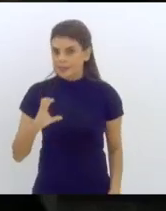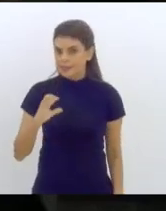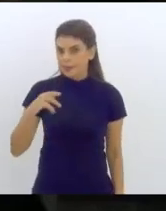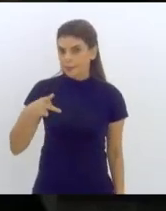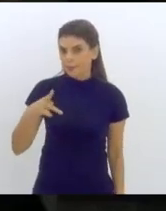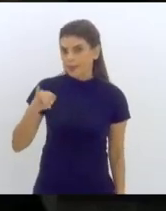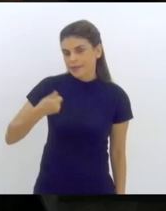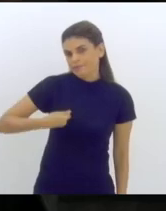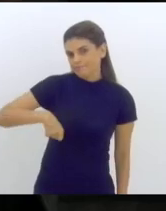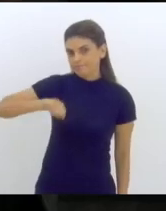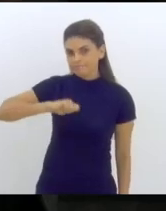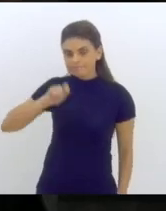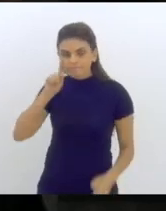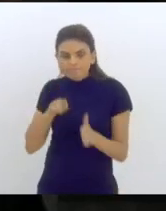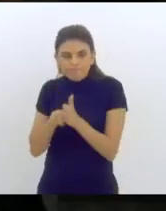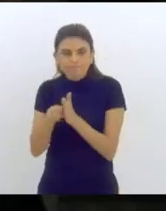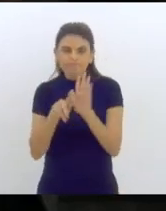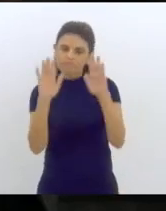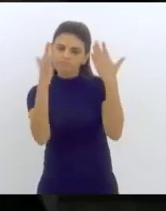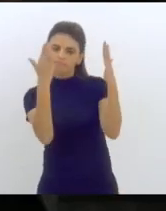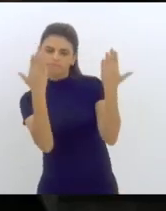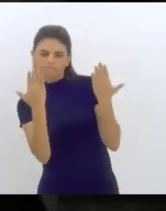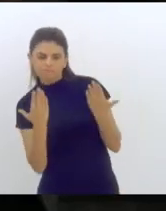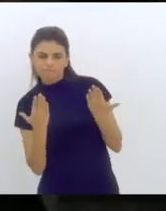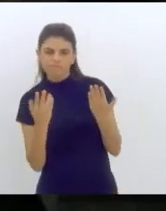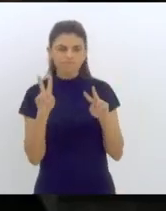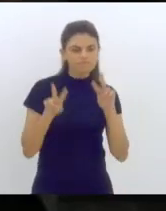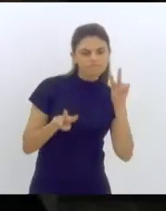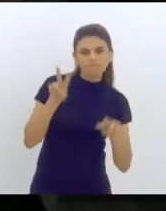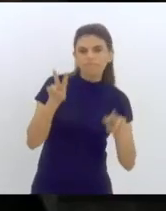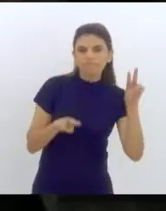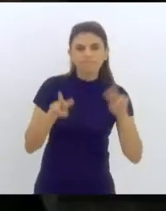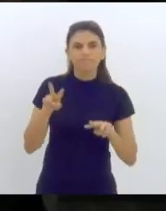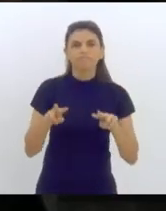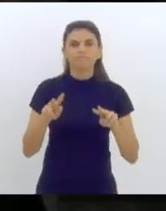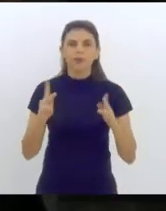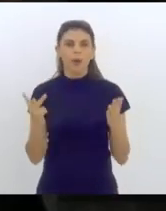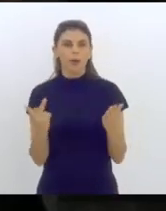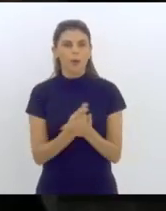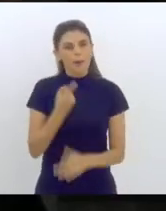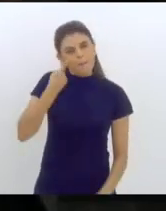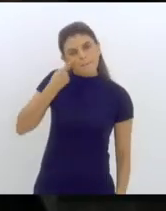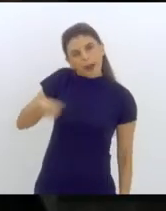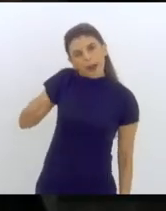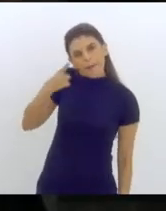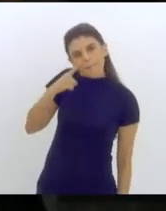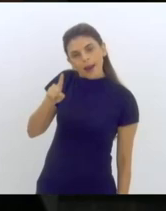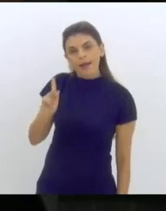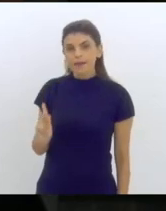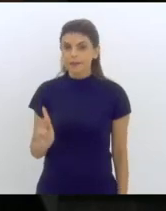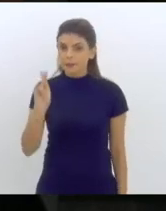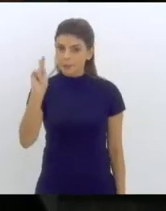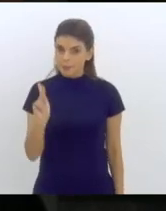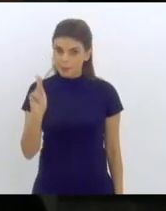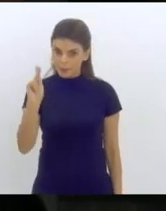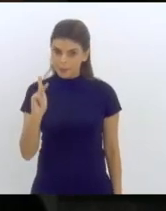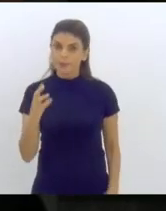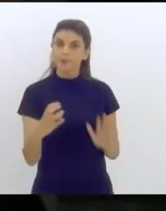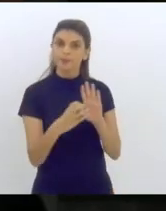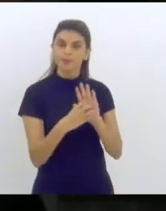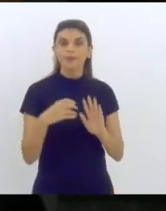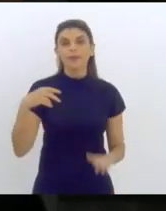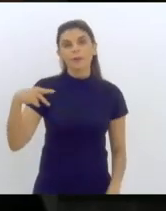buscou verificar as burlas que a Petrobras fazia em relação